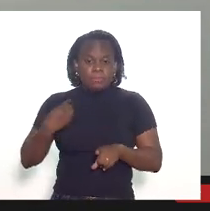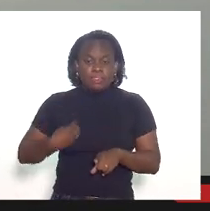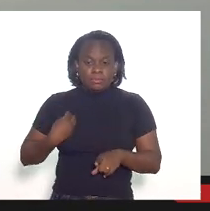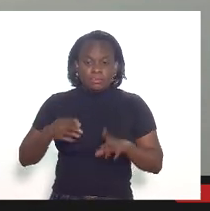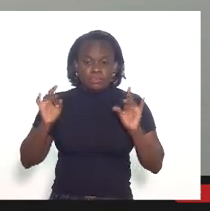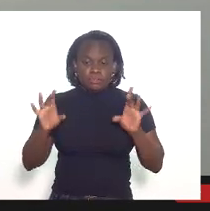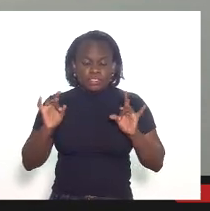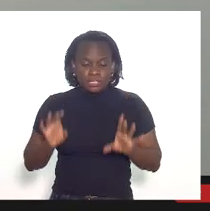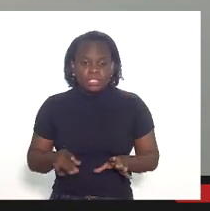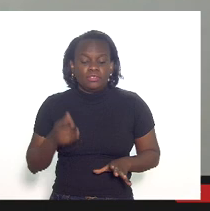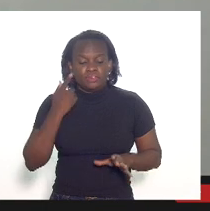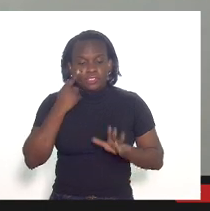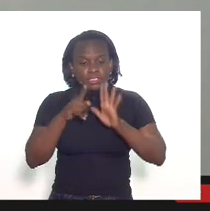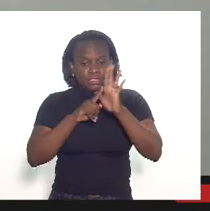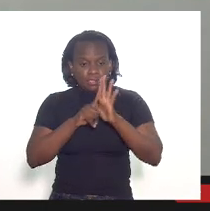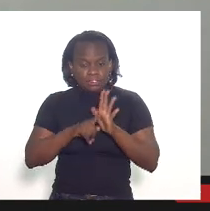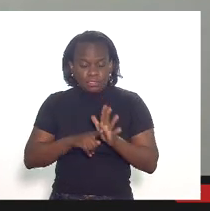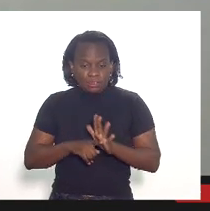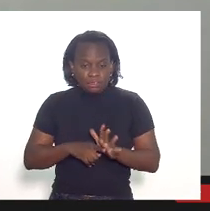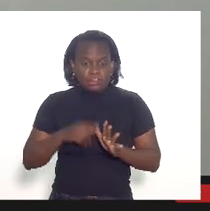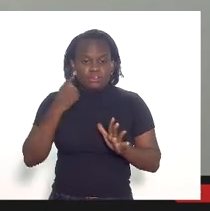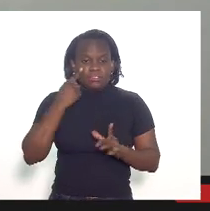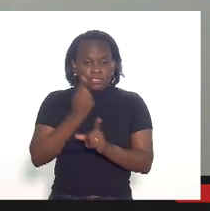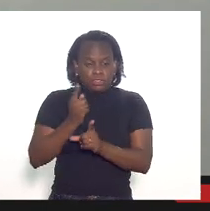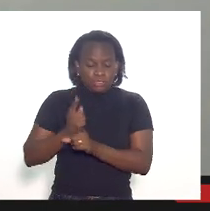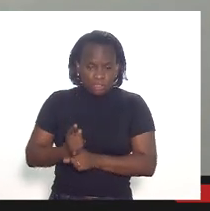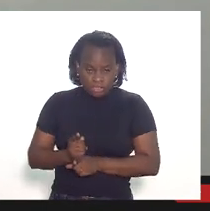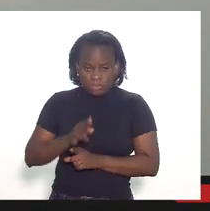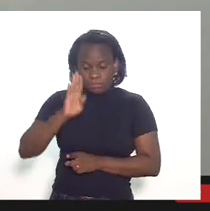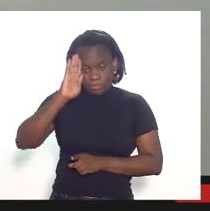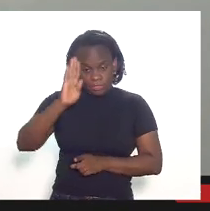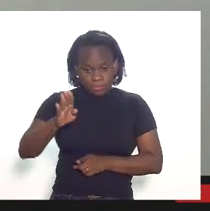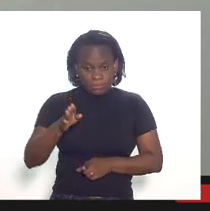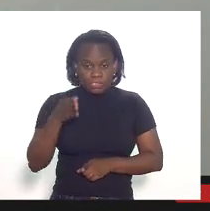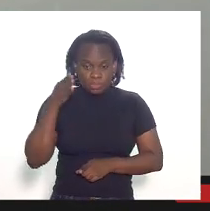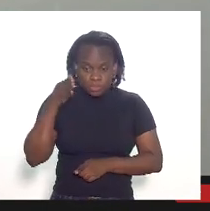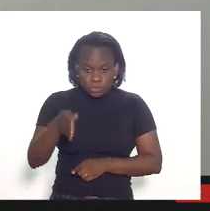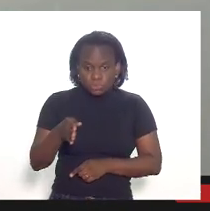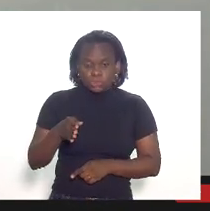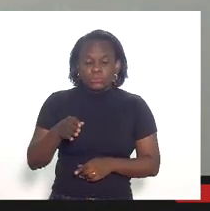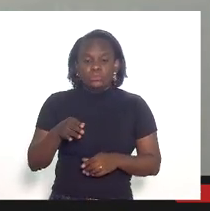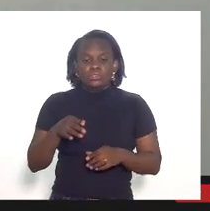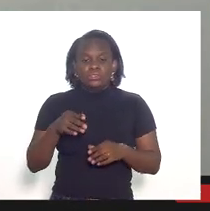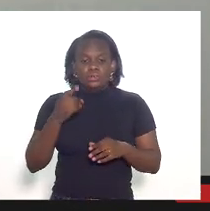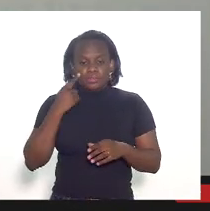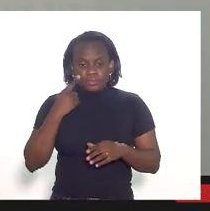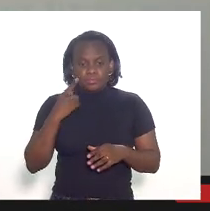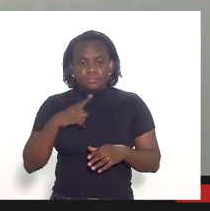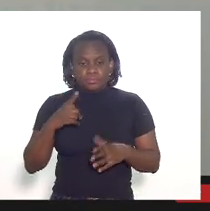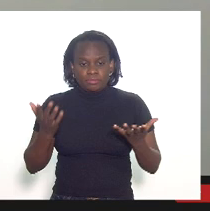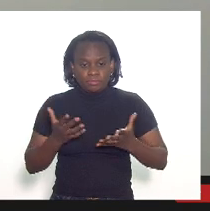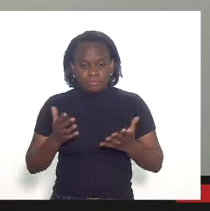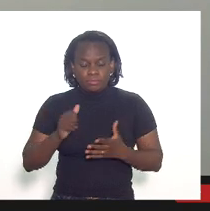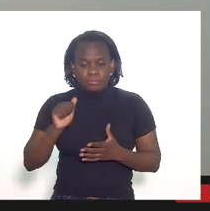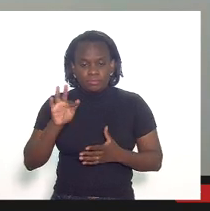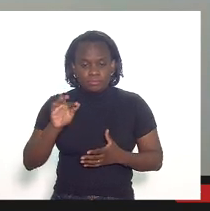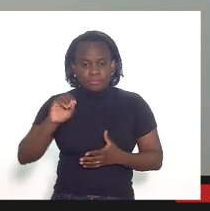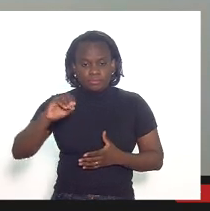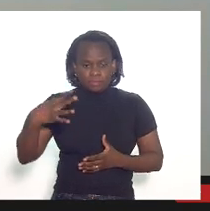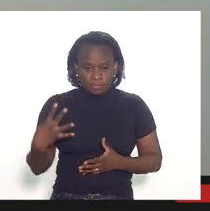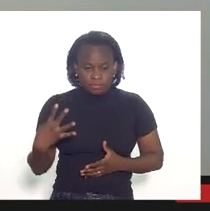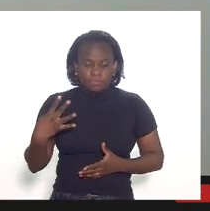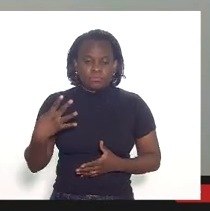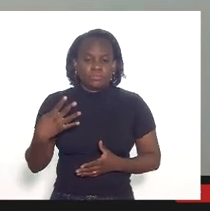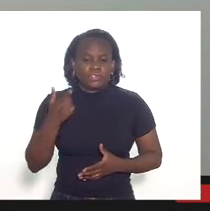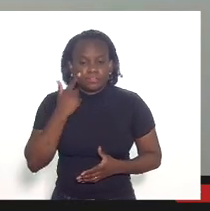nesse indicativo nós direcionamos a fiscalização para um RAP que está aberto agora na AF 04 para verificar